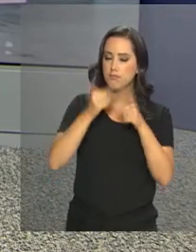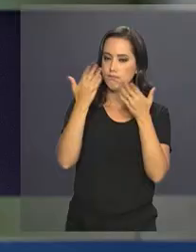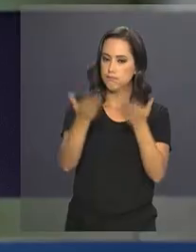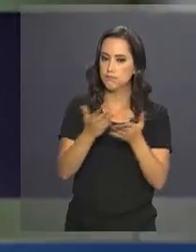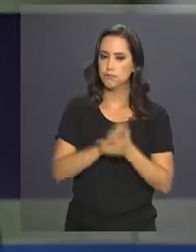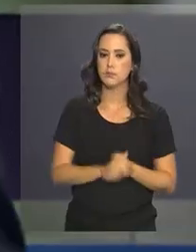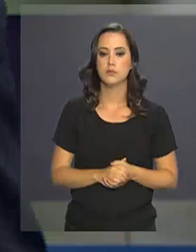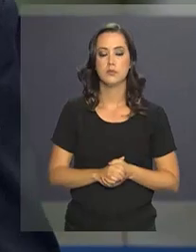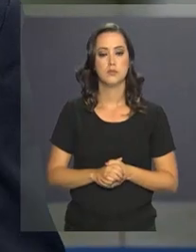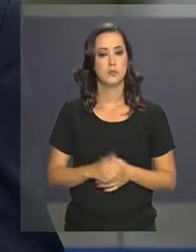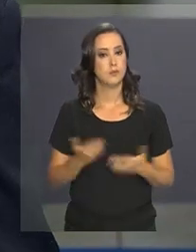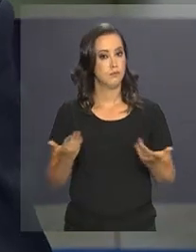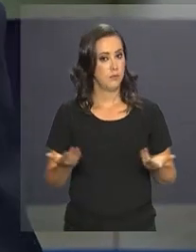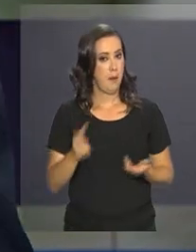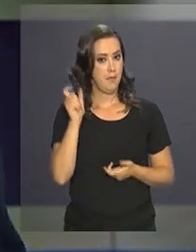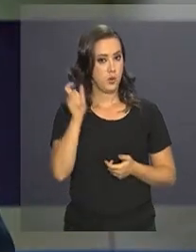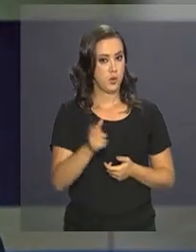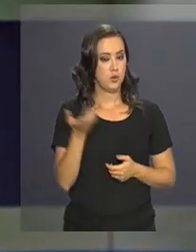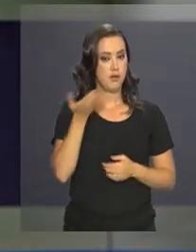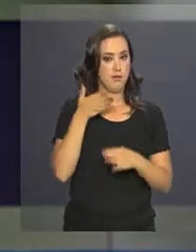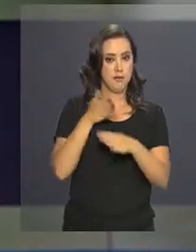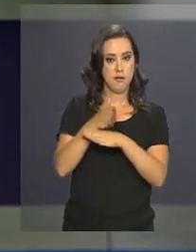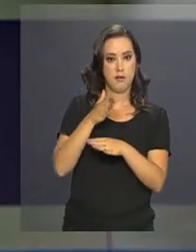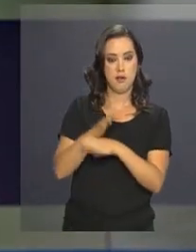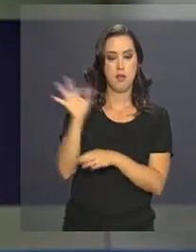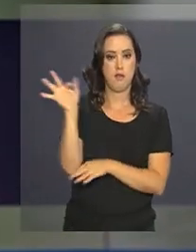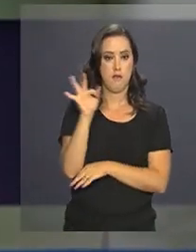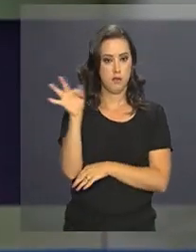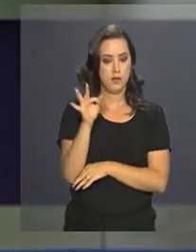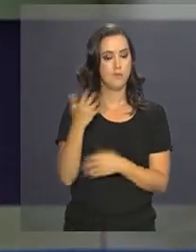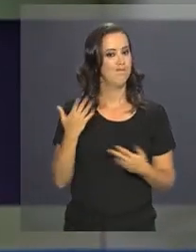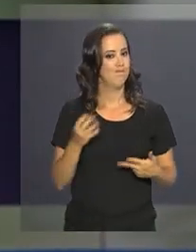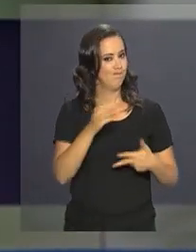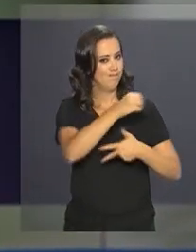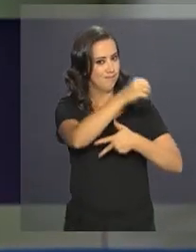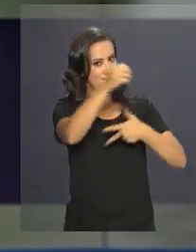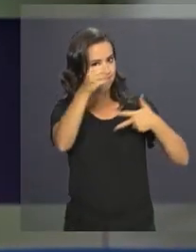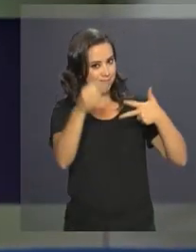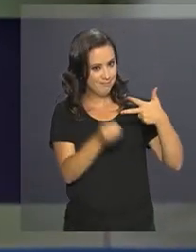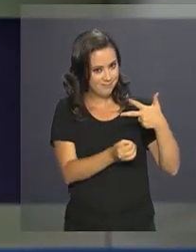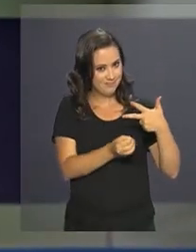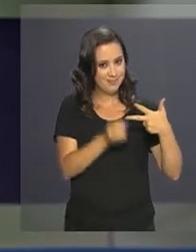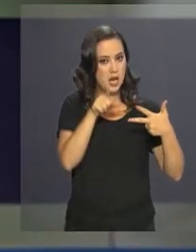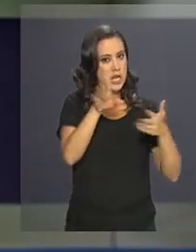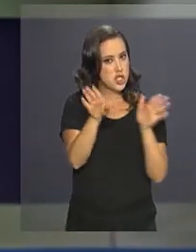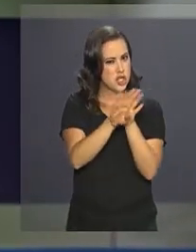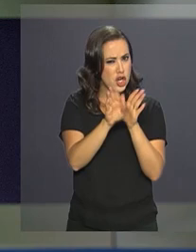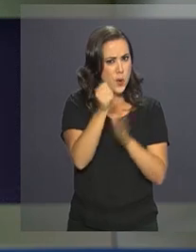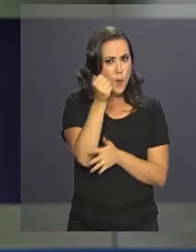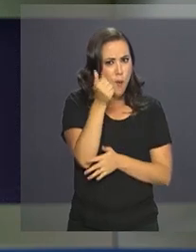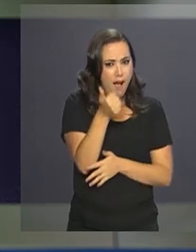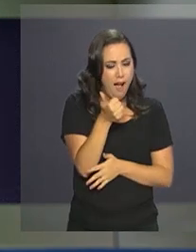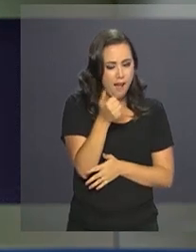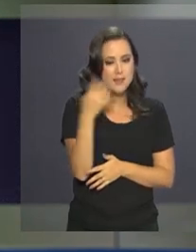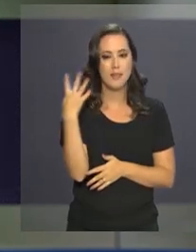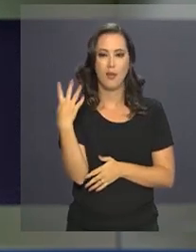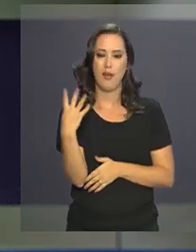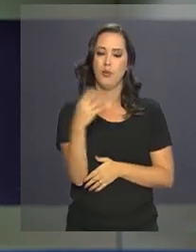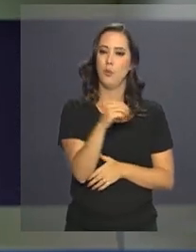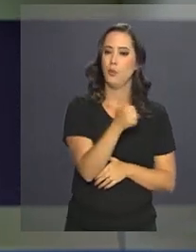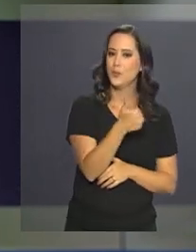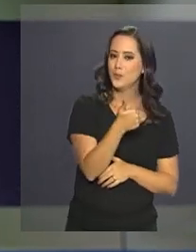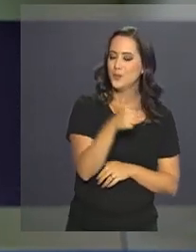você. E para quem pretende entrar na faculdade, as provas do Exame Nacional do Ensino Médio estão chegando. Serão nos dias